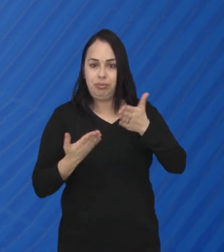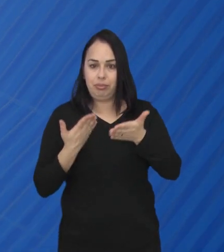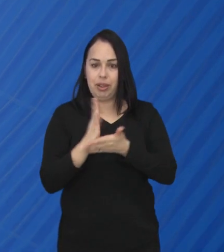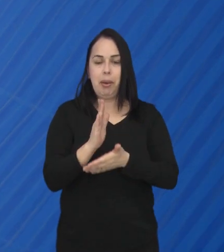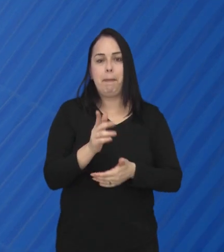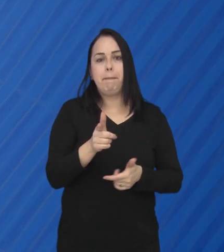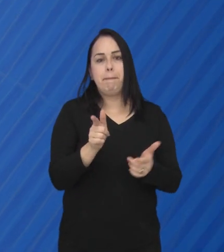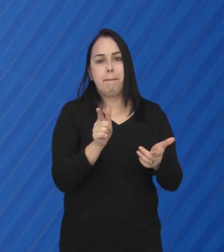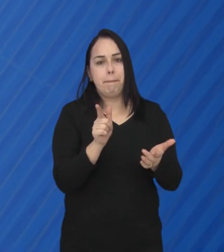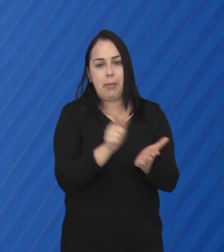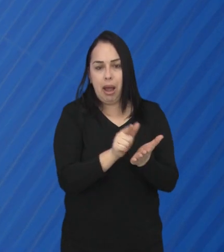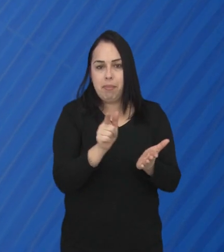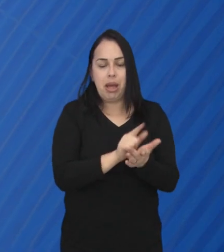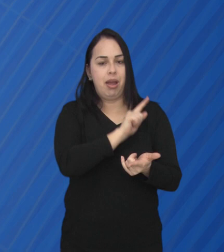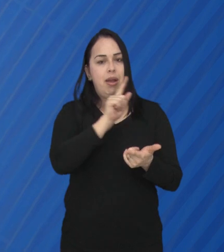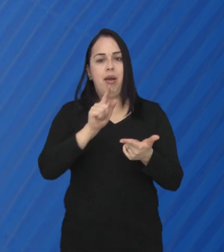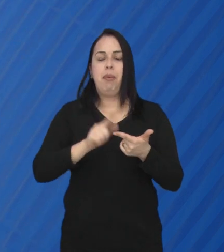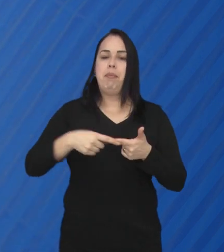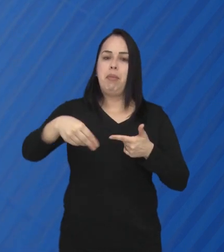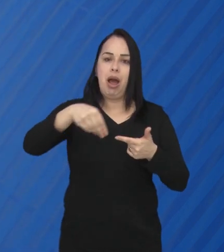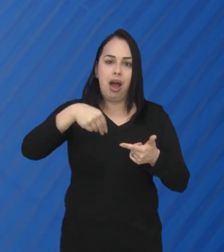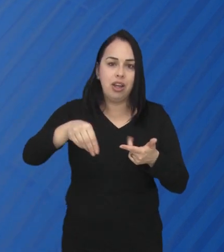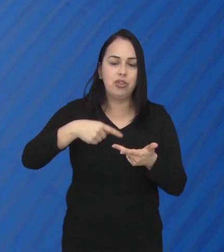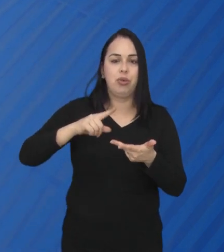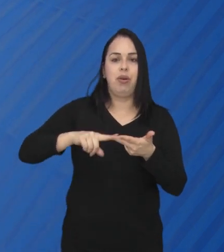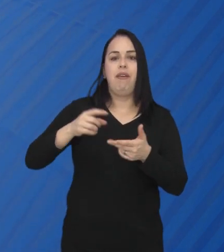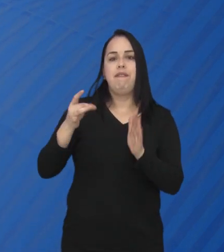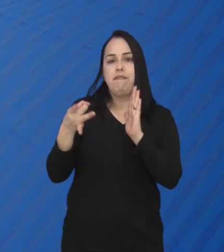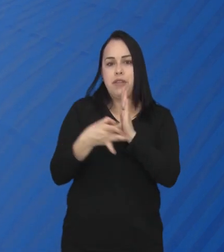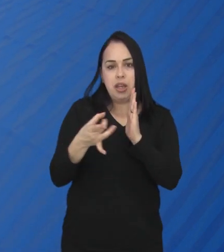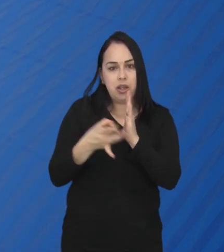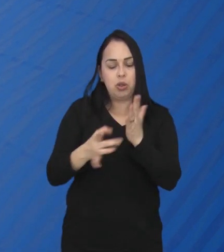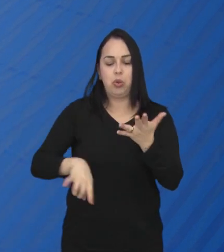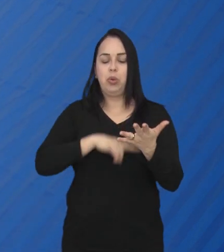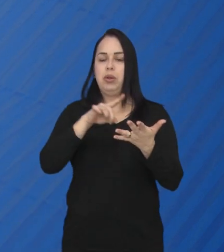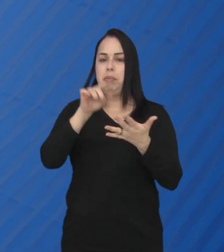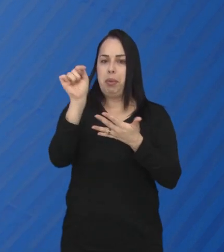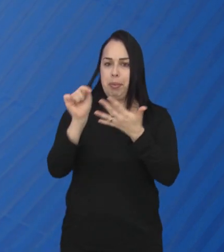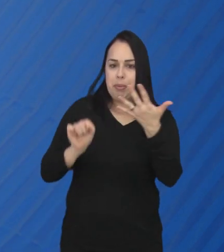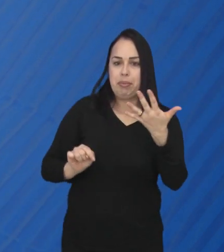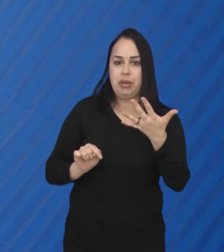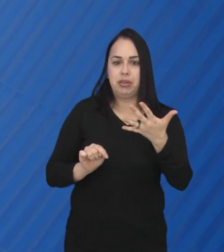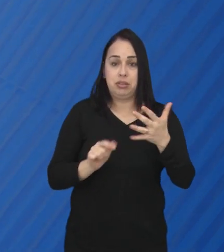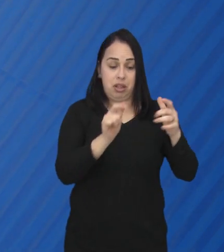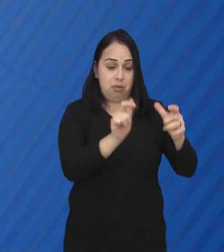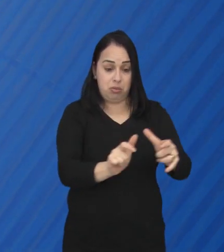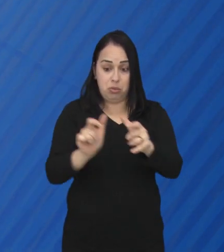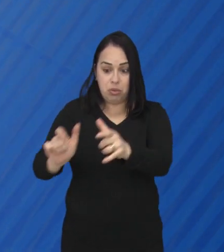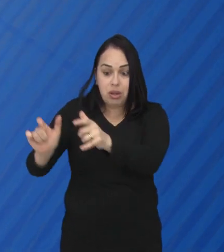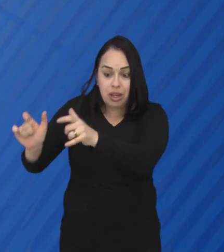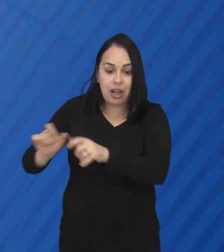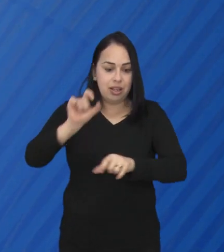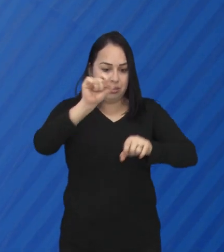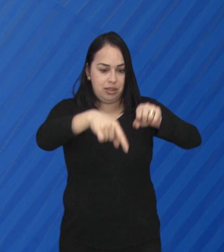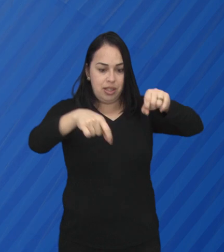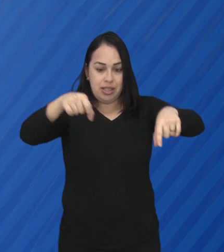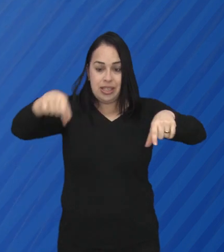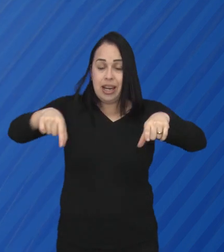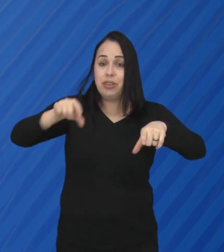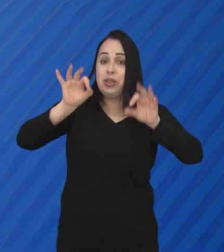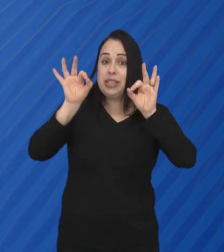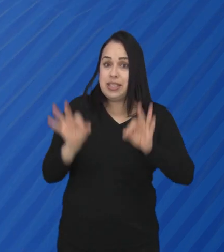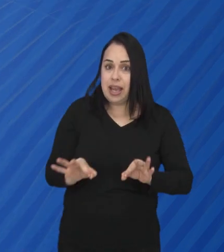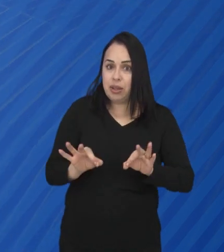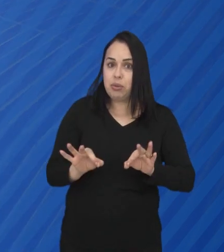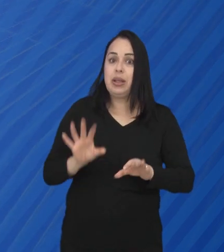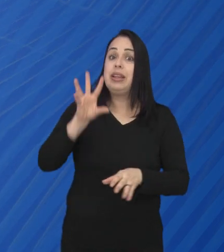aprovado, materiais como papel, plástico, alumínio e vidro seriam armazenados em recipientes próprios, dispostos no interior